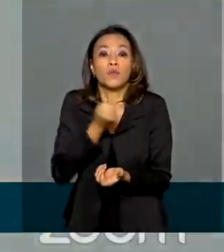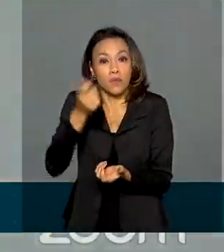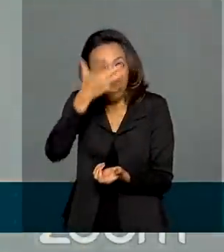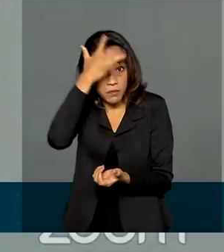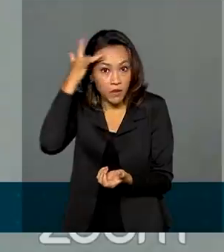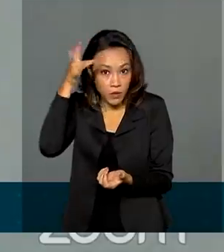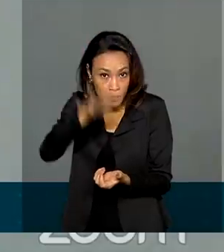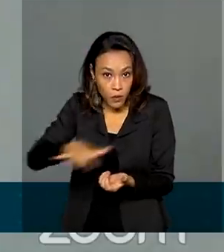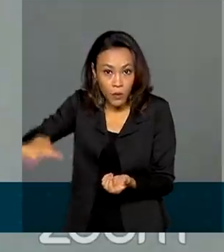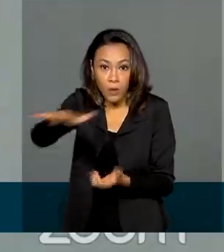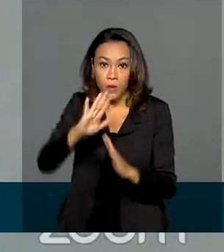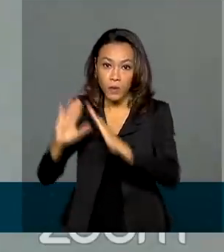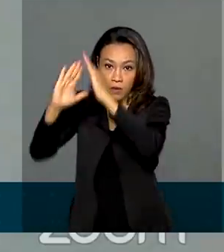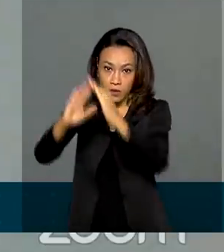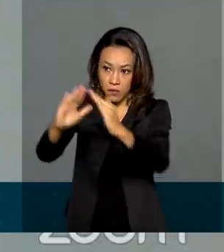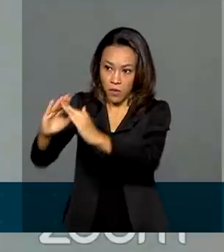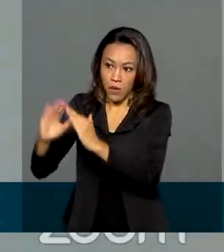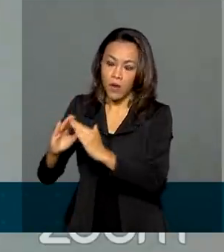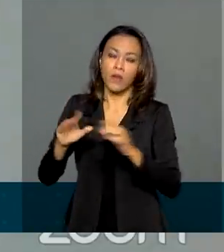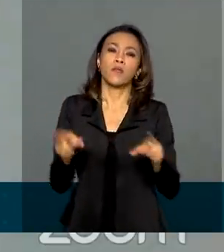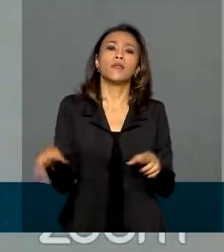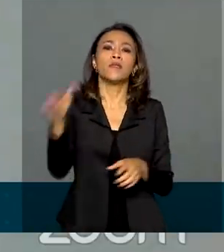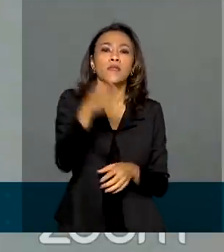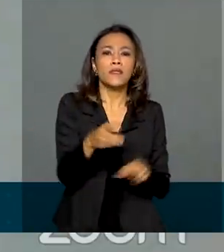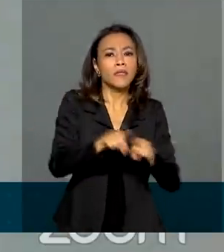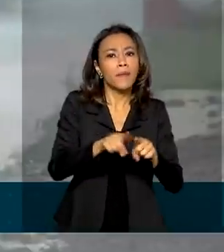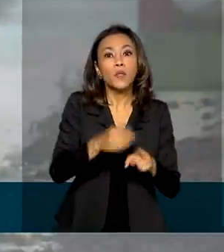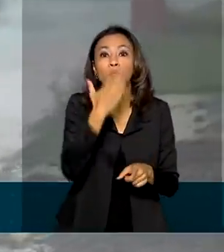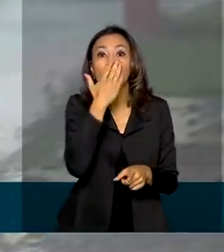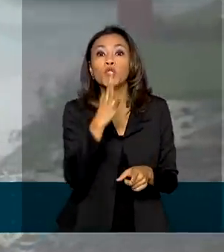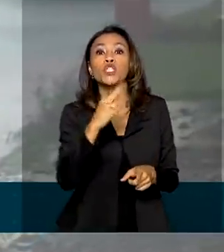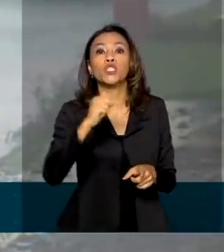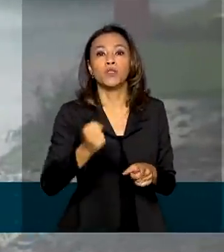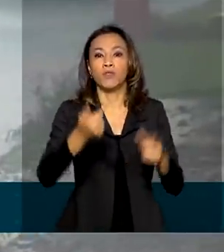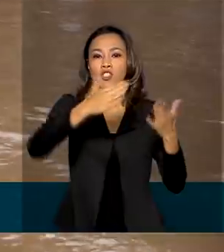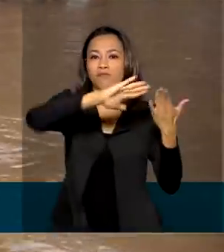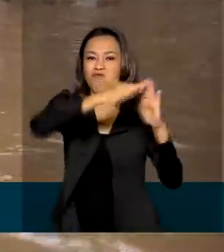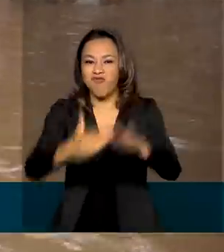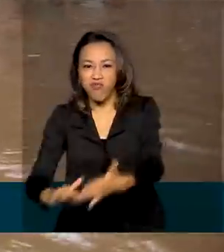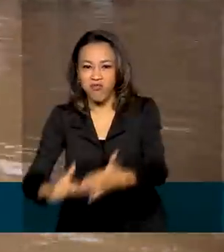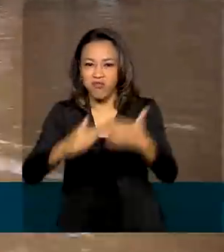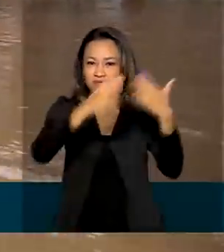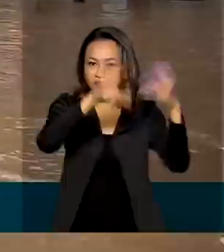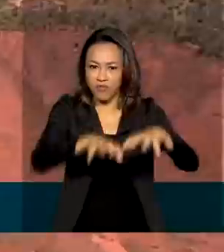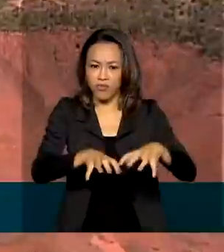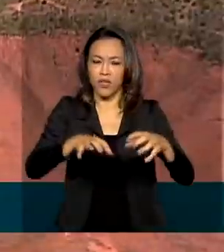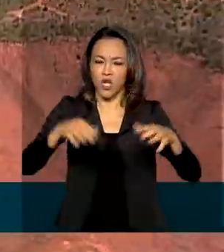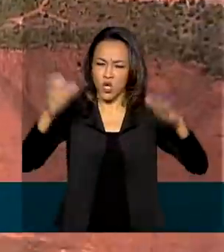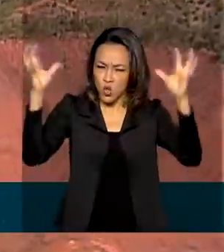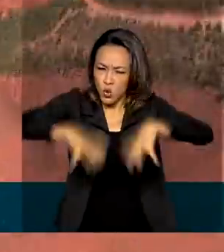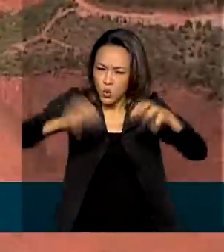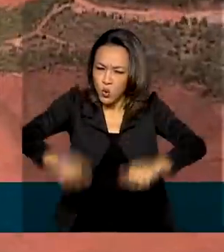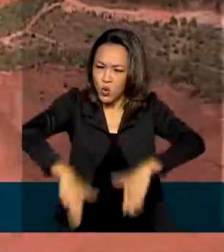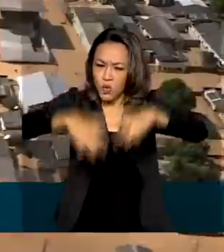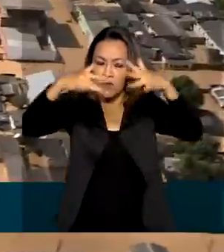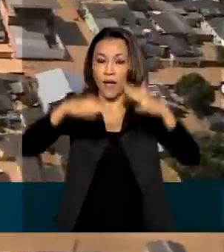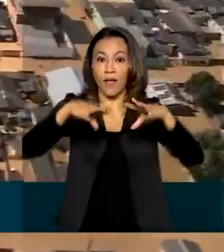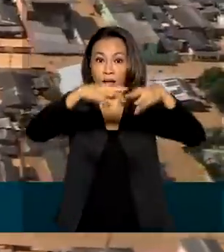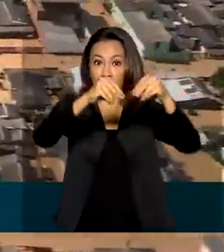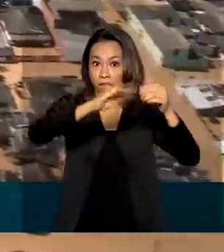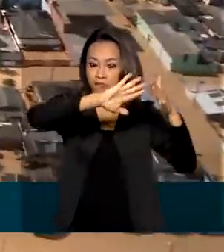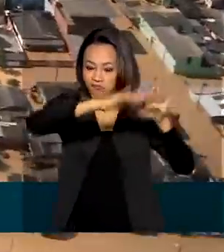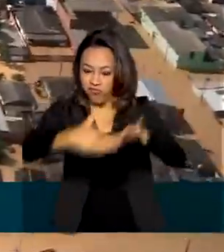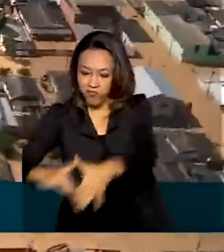também os diferentes tipos de desastres. Chuvas intensas, enchentes, deslizamentos